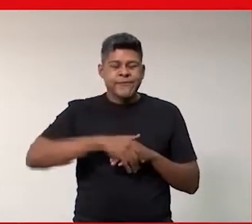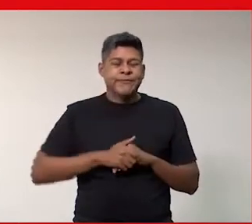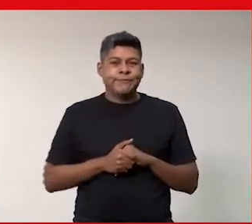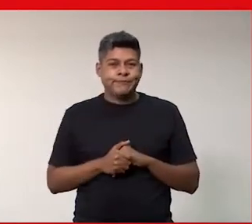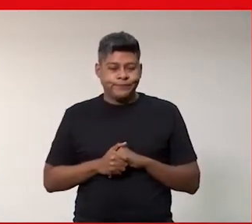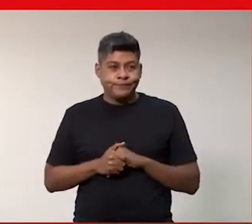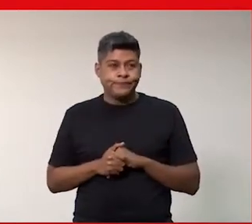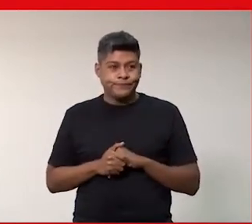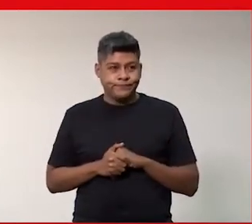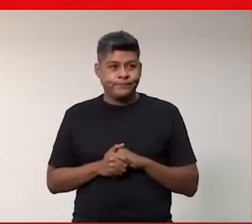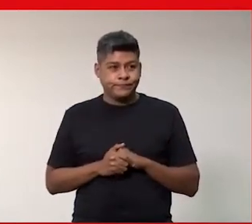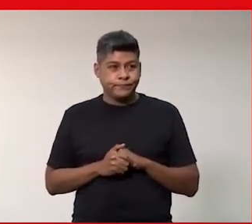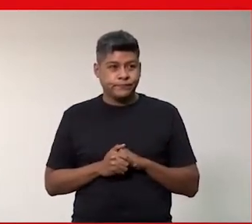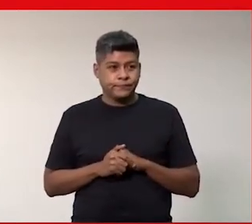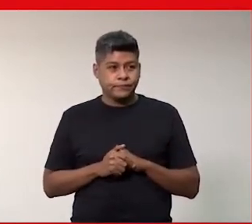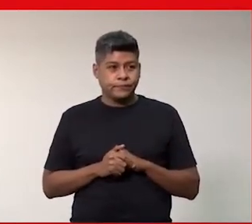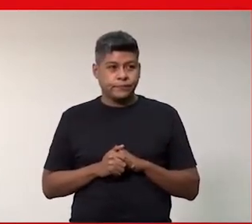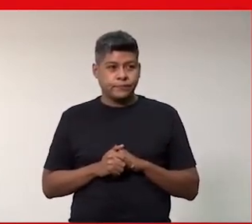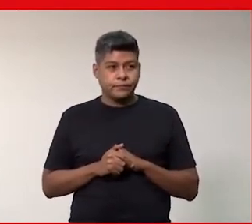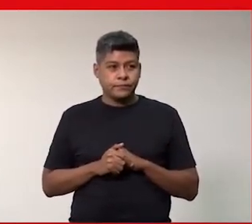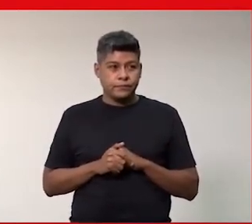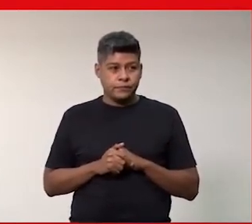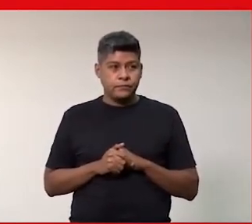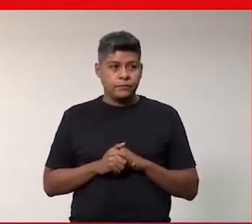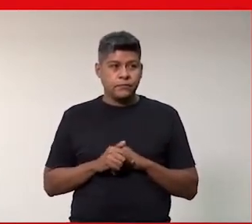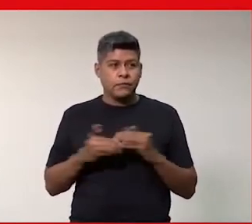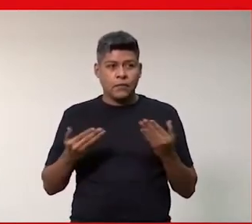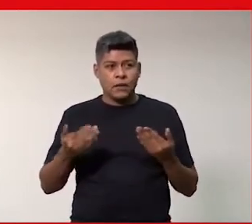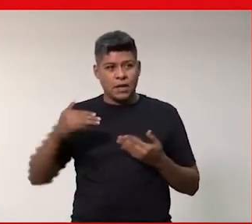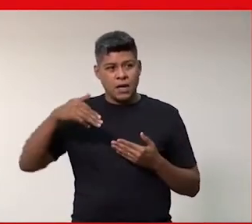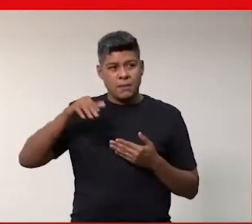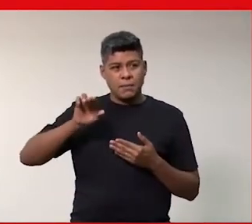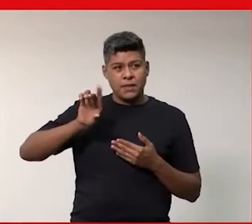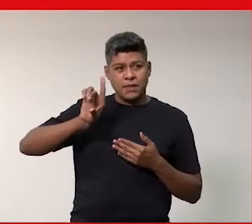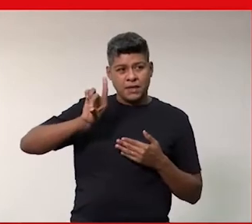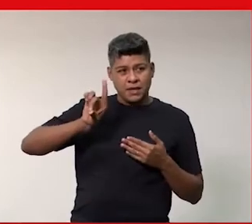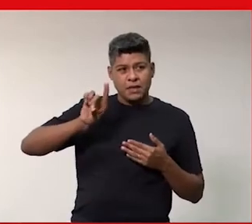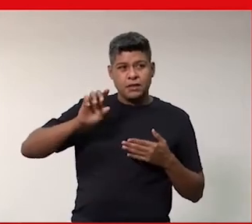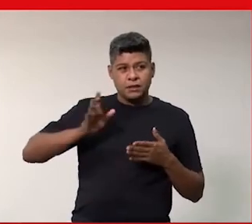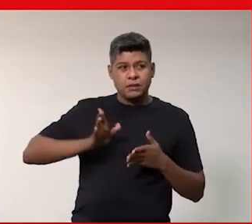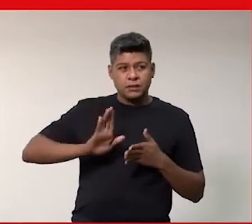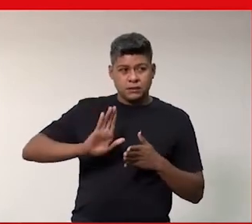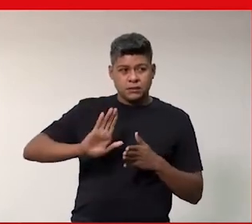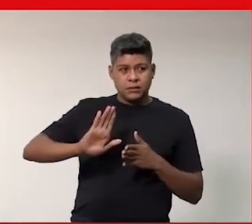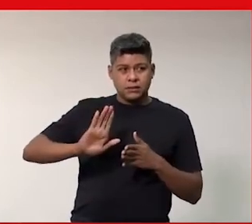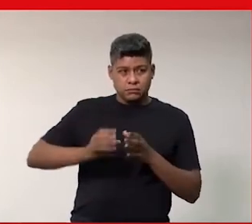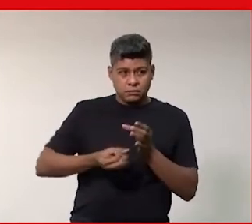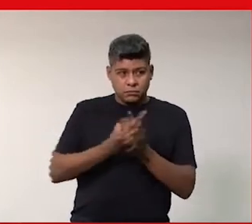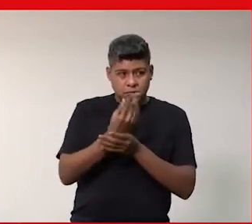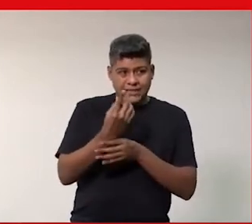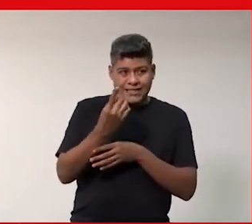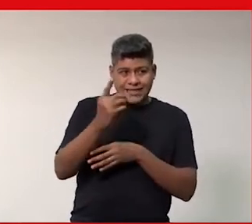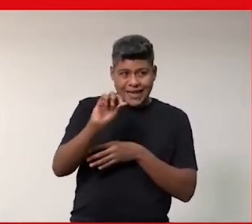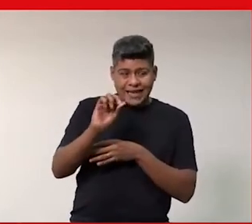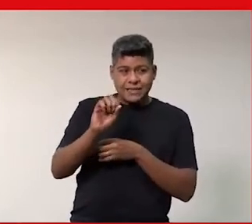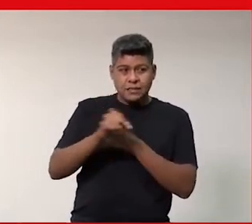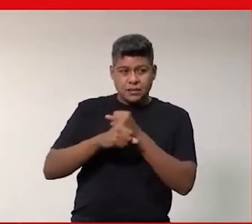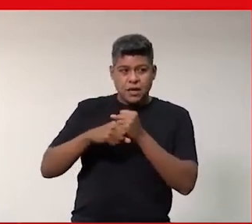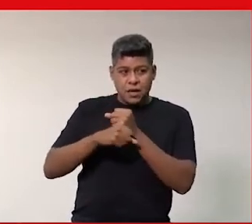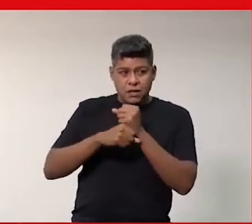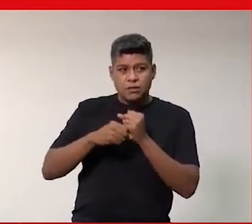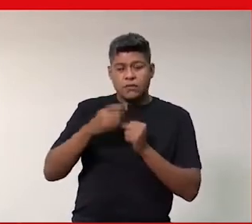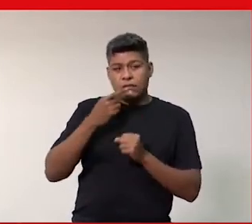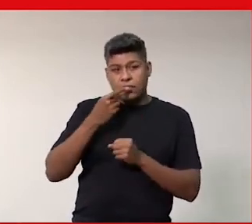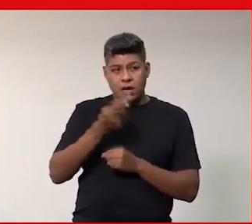quando o MD nasceu há 10 anos a hipótese era de que ensino médio era o momento certo para